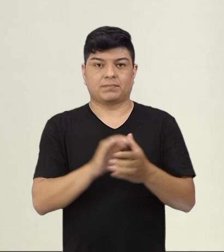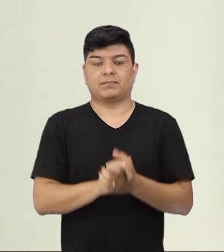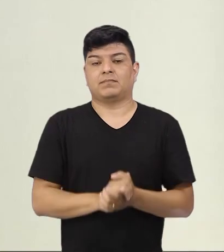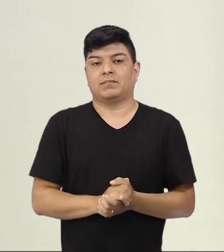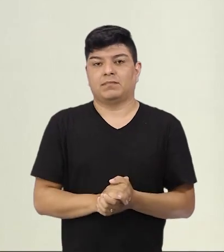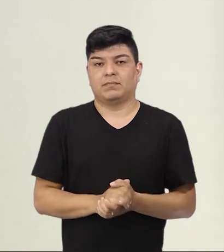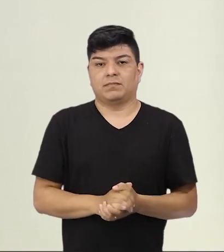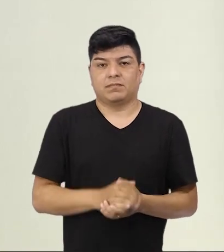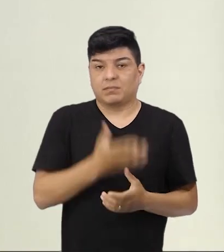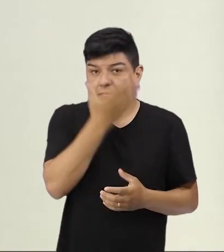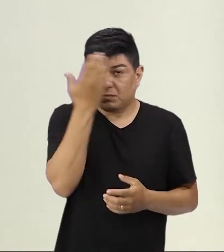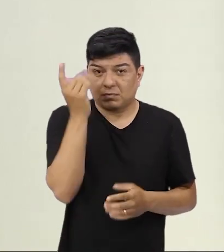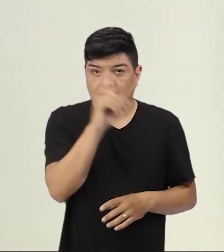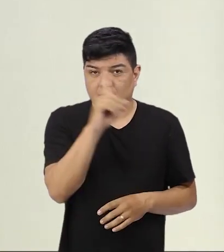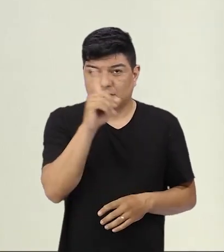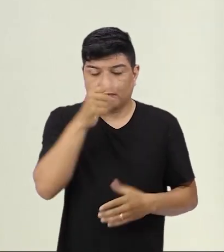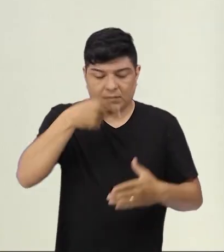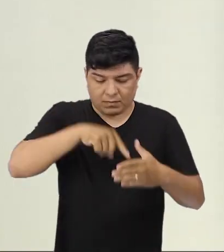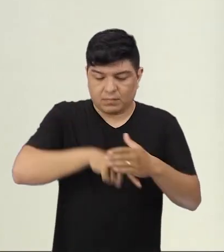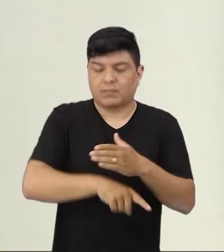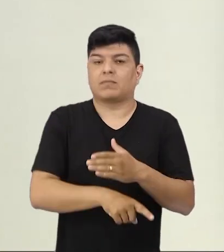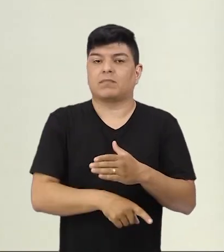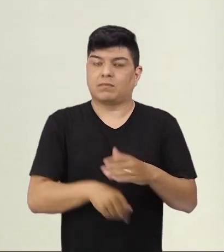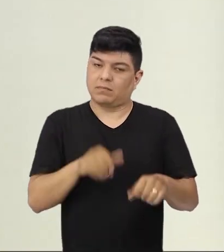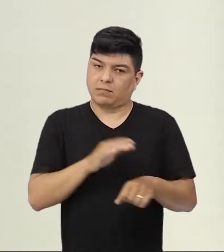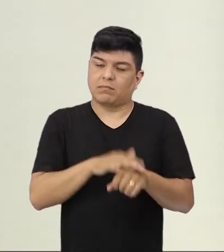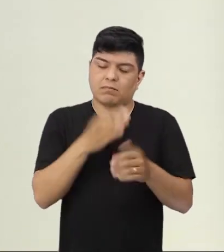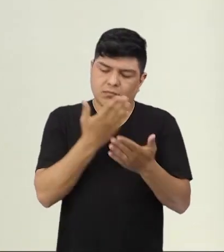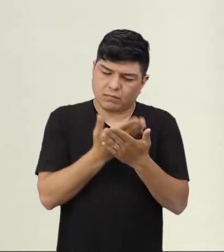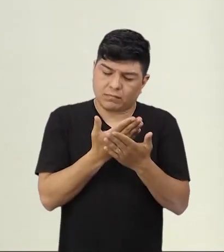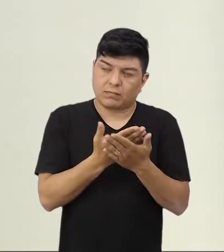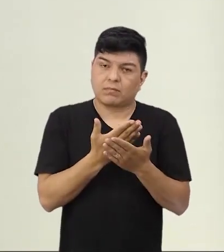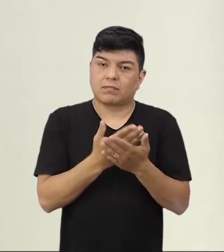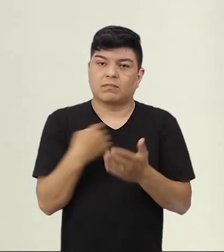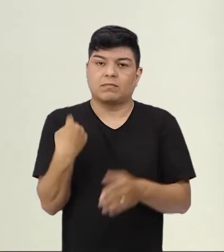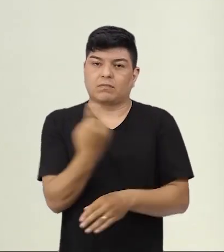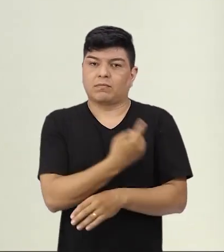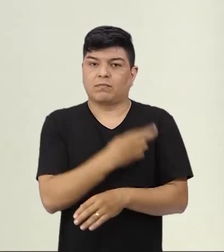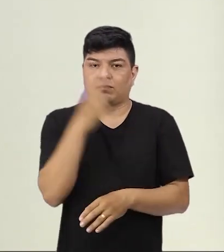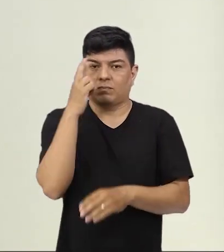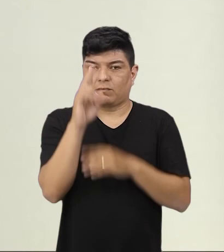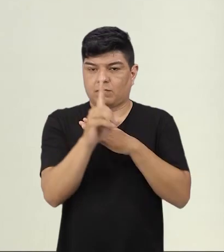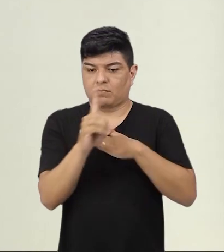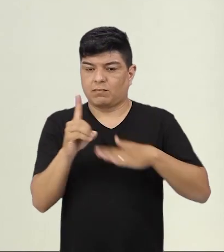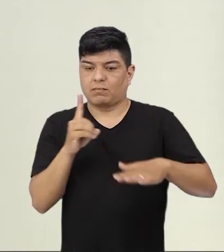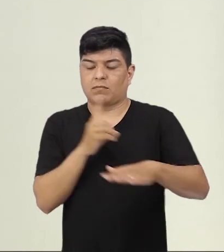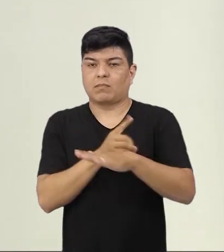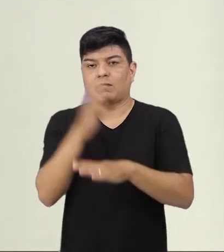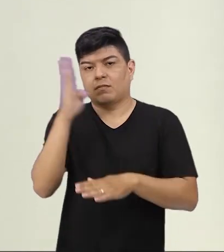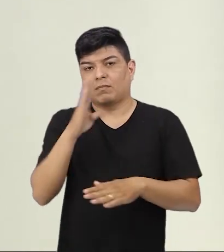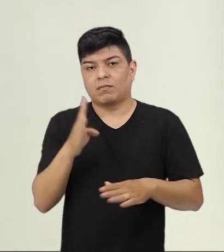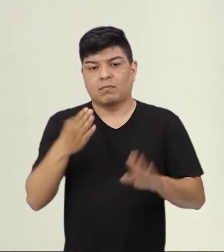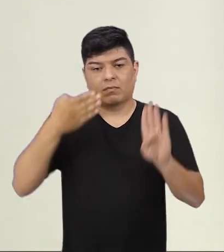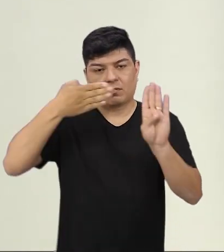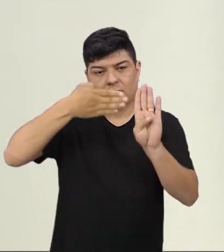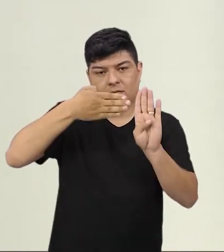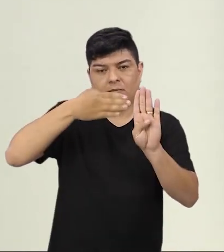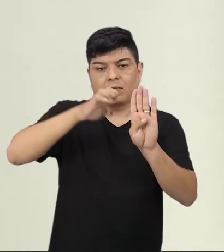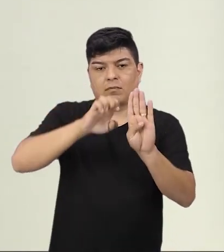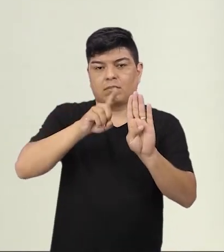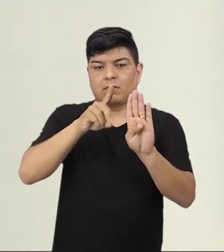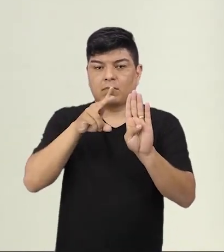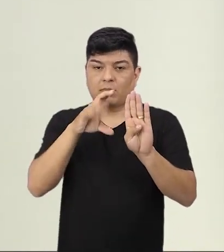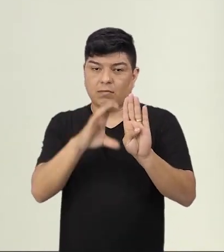pessoal? Então, pessoal, não me esqueçam de se aprofundar mais nesse período histórico da nossa sociedade brasileira. Acessem a nossa